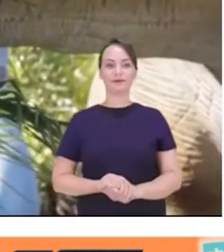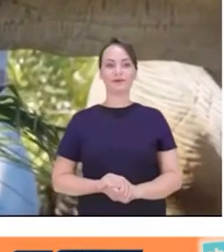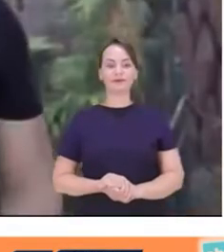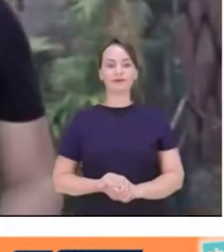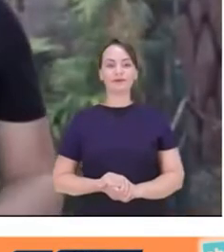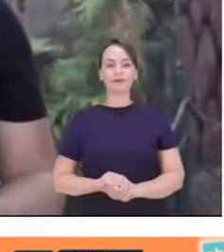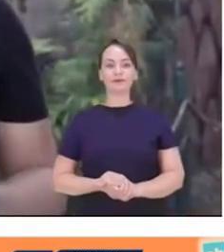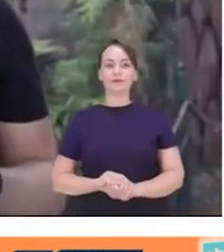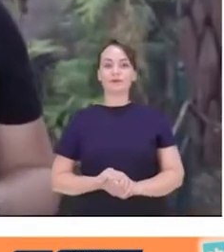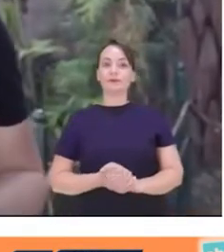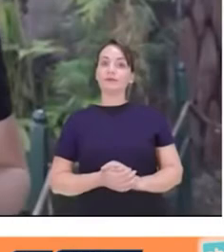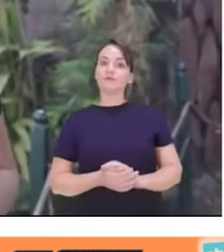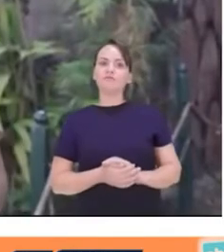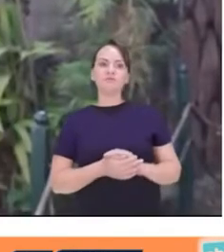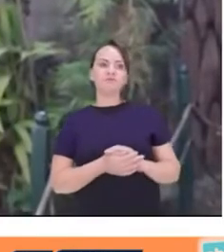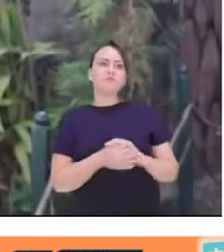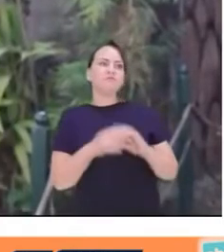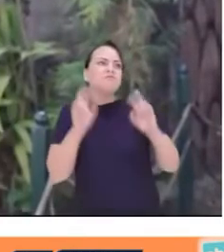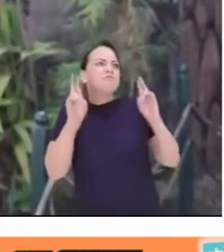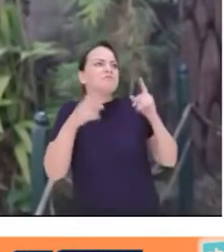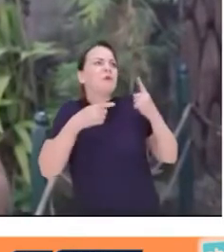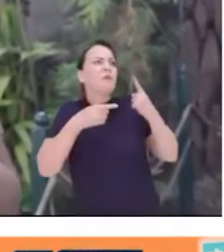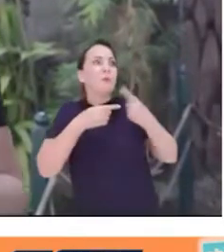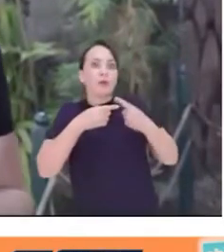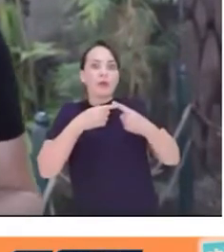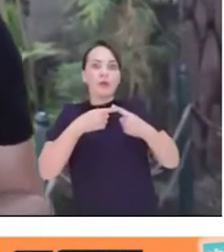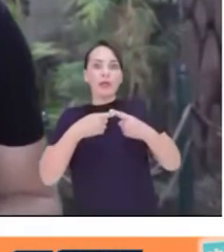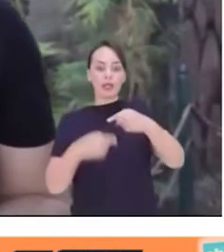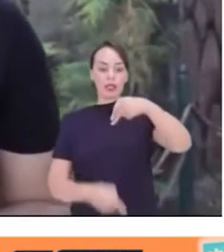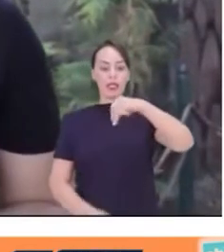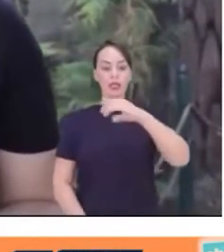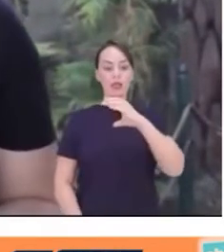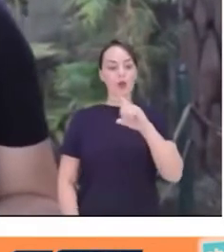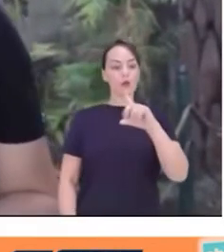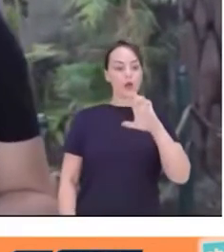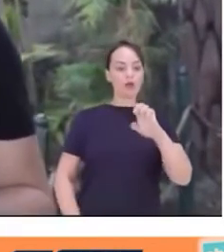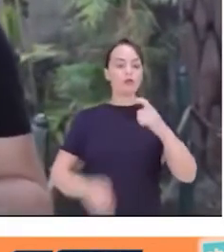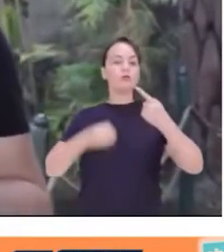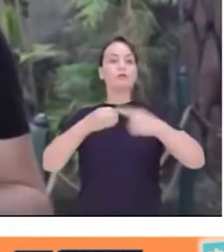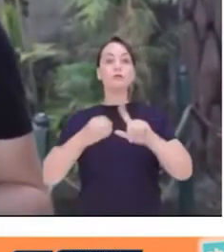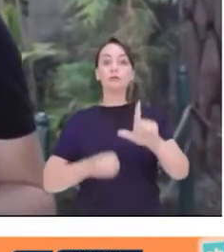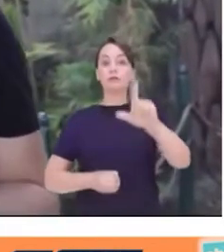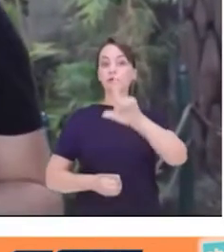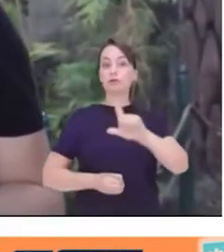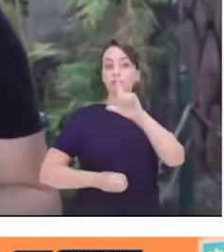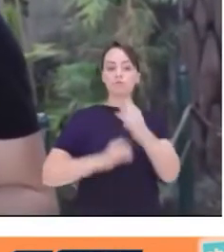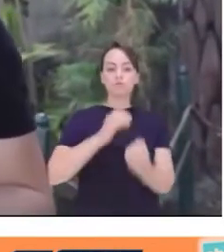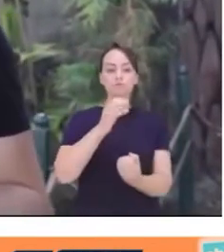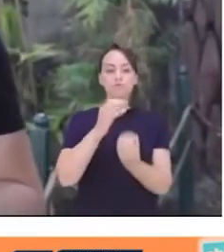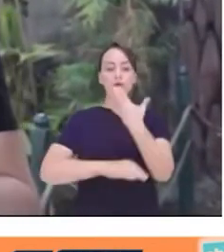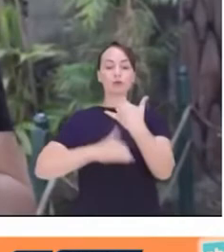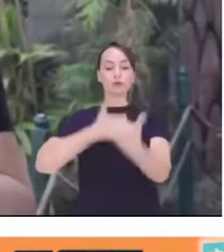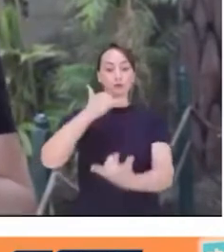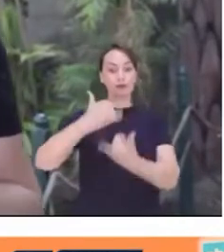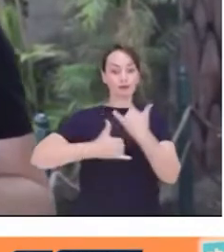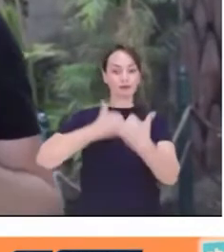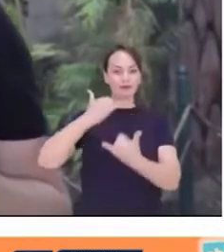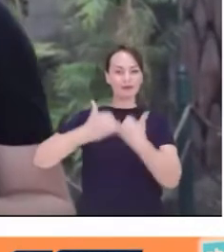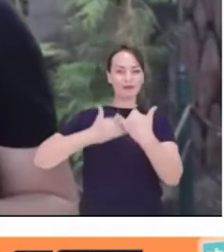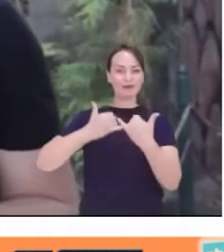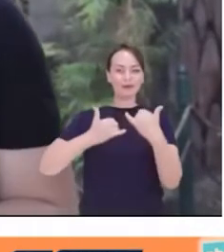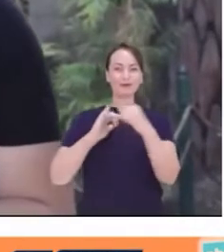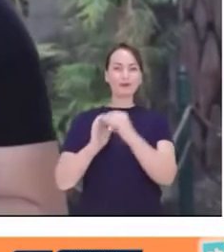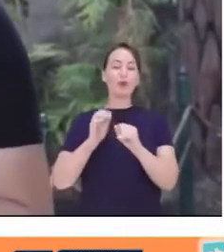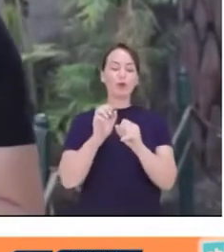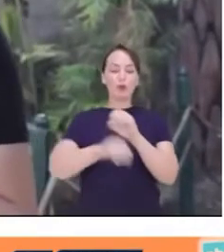Nananananananananana Falando em porquês, a Nicole de Londrina desenvolveu um jogo baseado nas oficinas